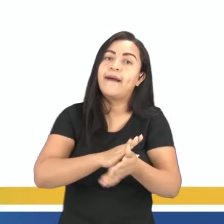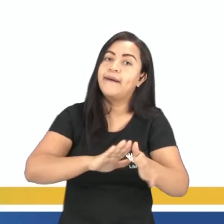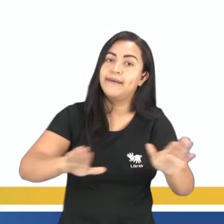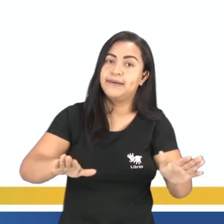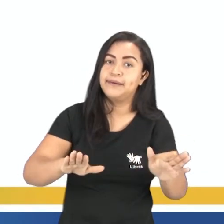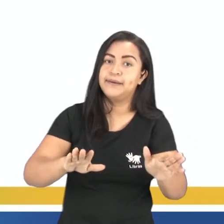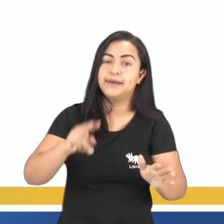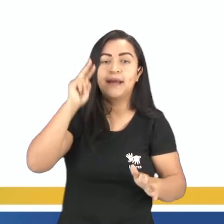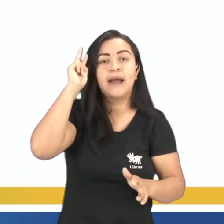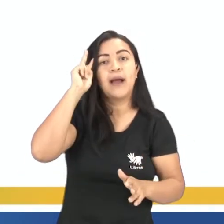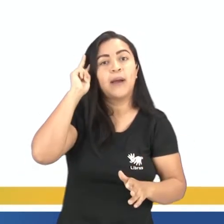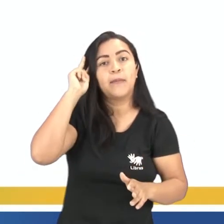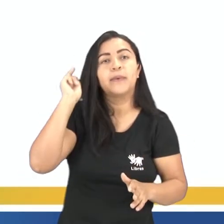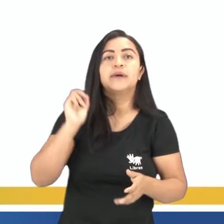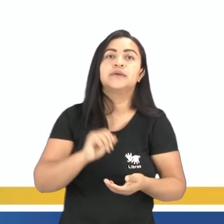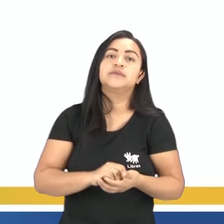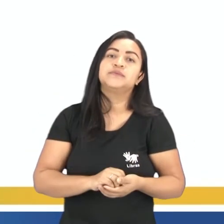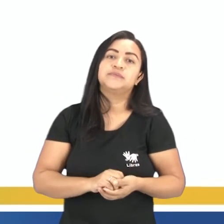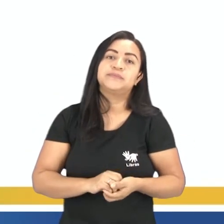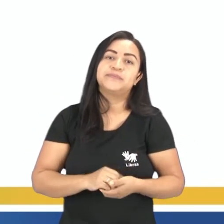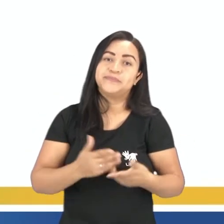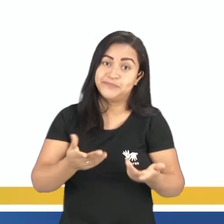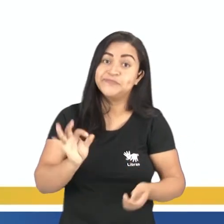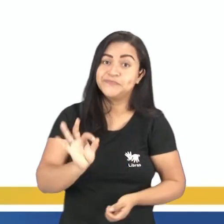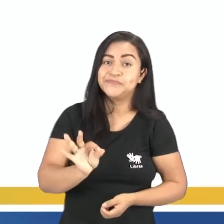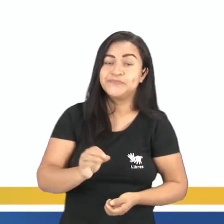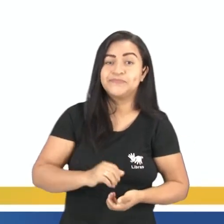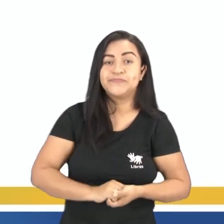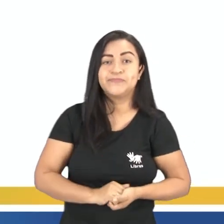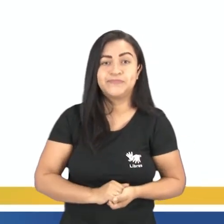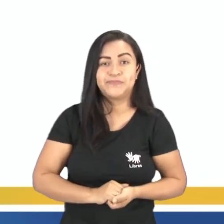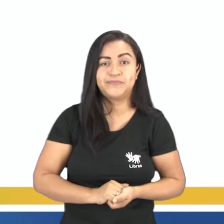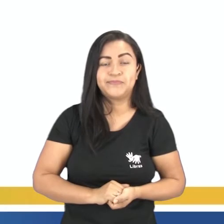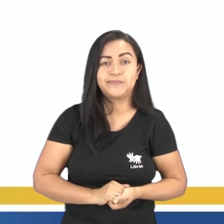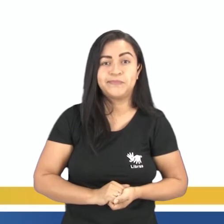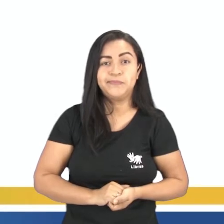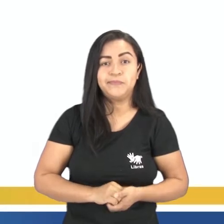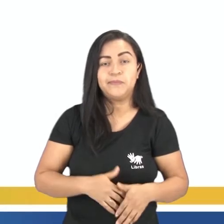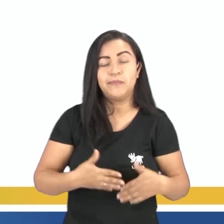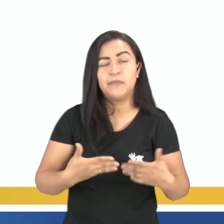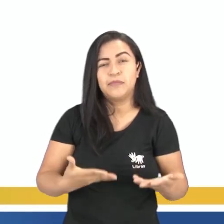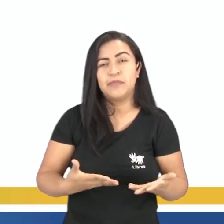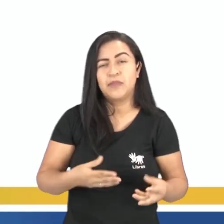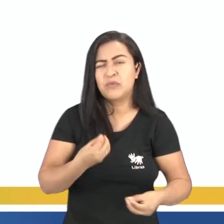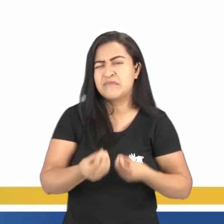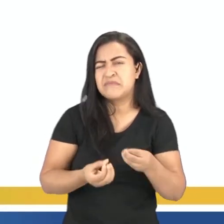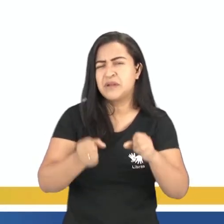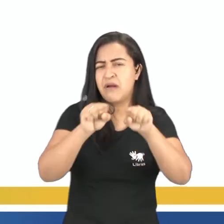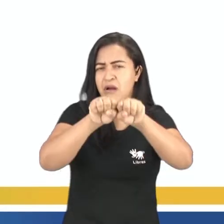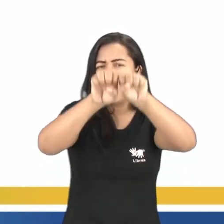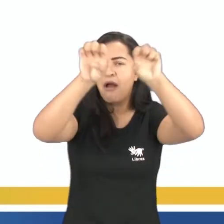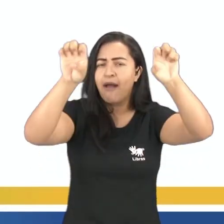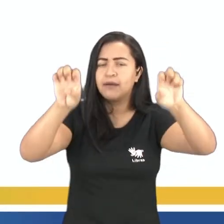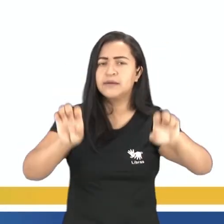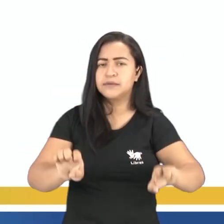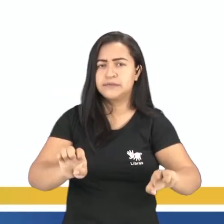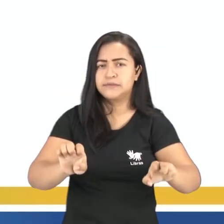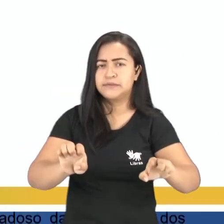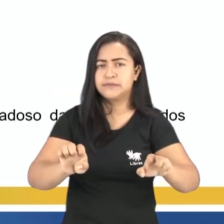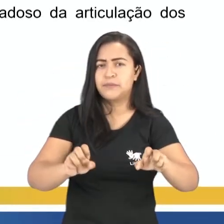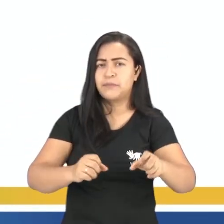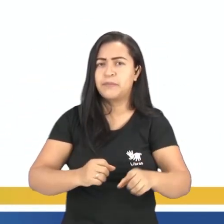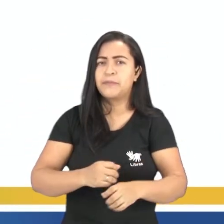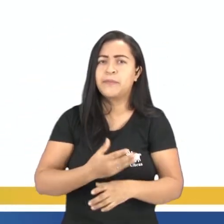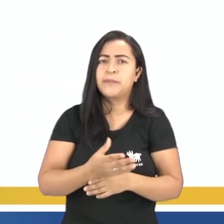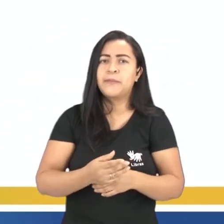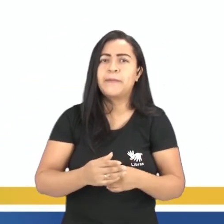trama. Você termina ali a sua história, certo? Então, qual seria a estrutura aí para a construção